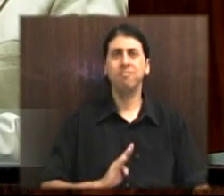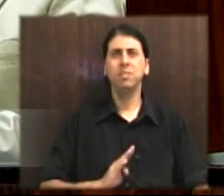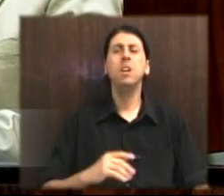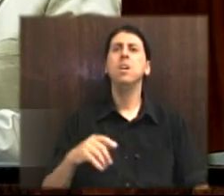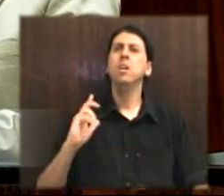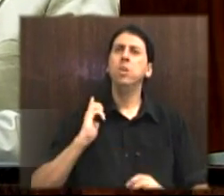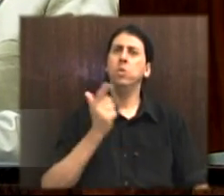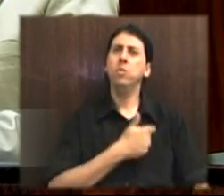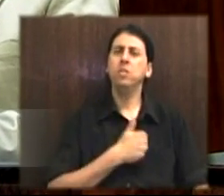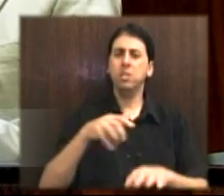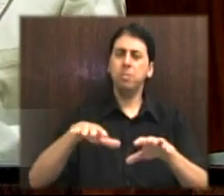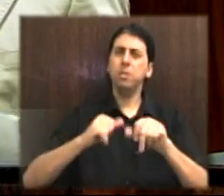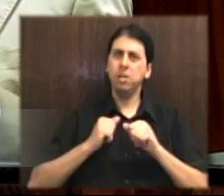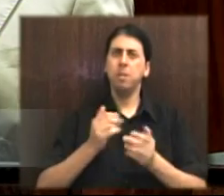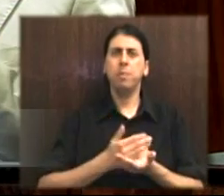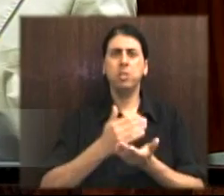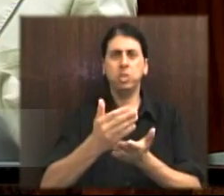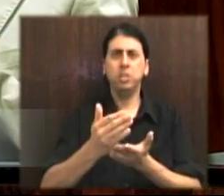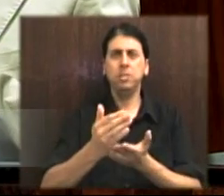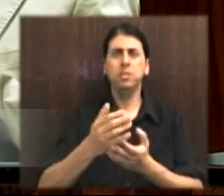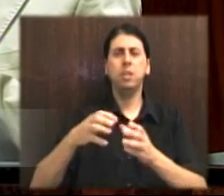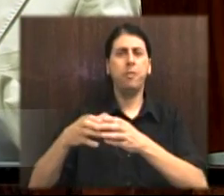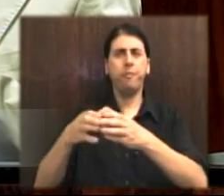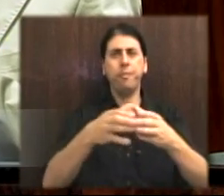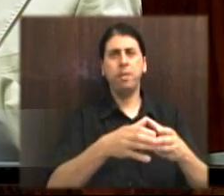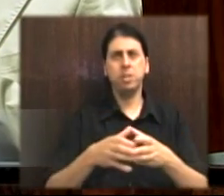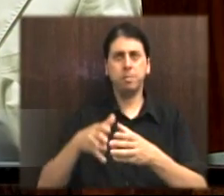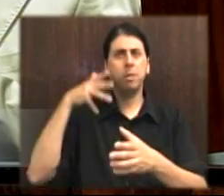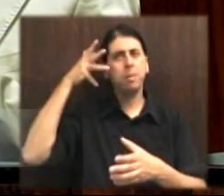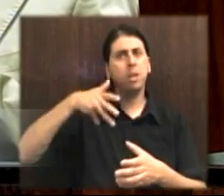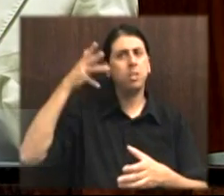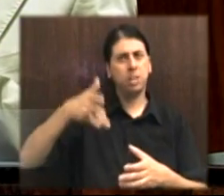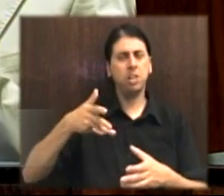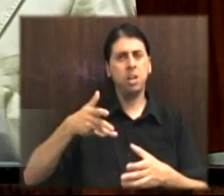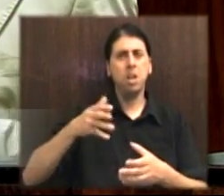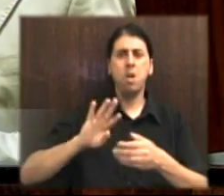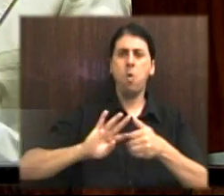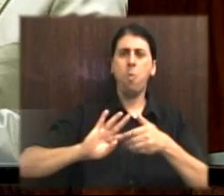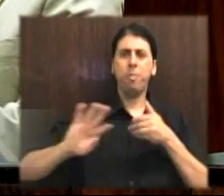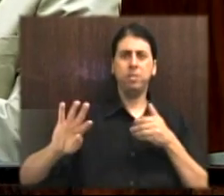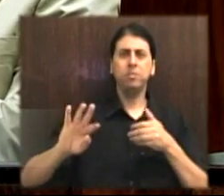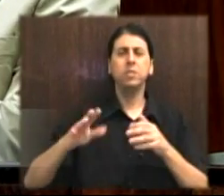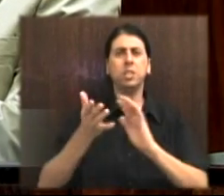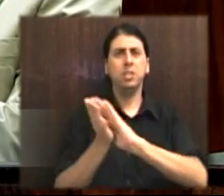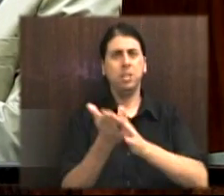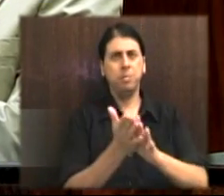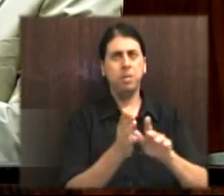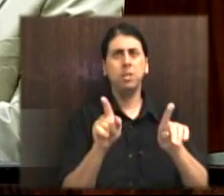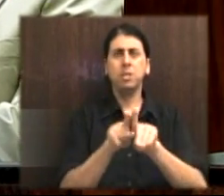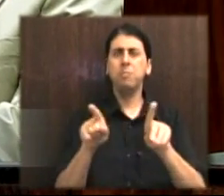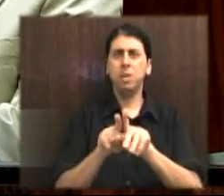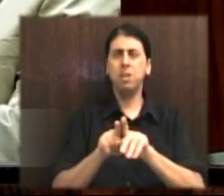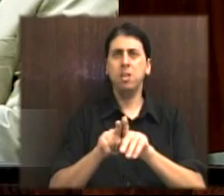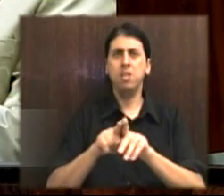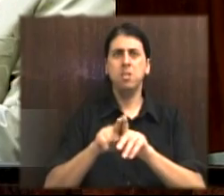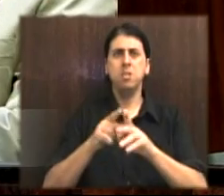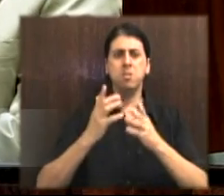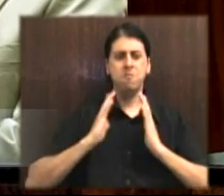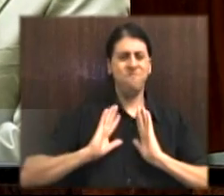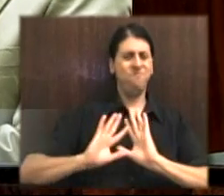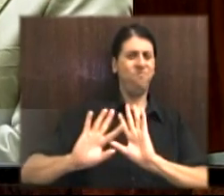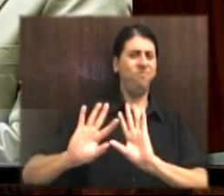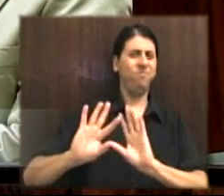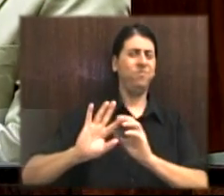partir da Frente Parlamentar de Combate ao Racismo, à Homofobia e outras formas de discriminação,